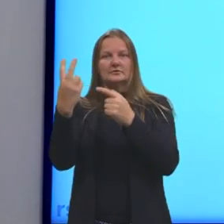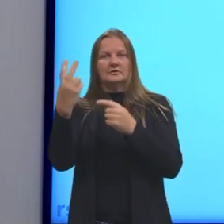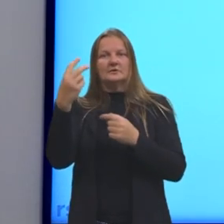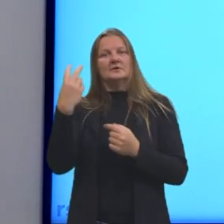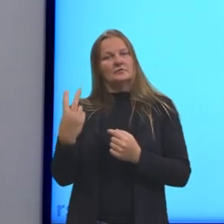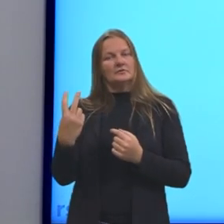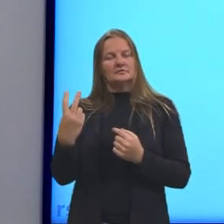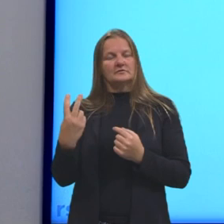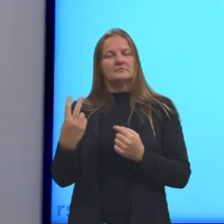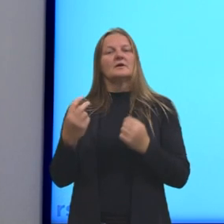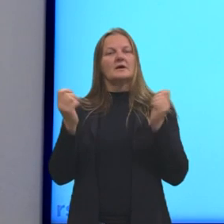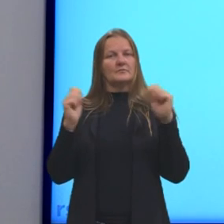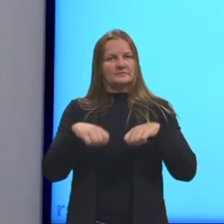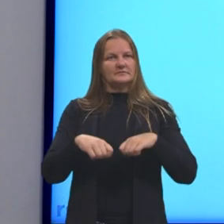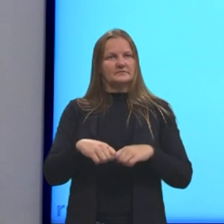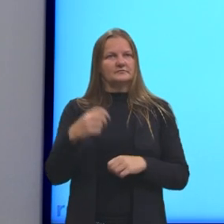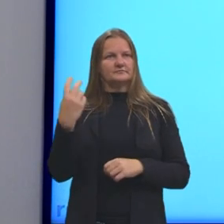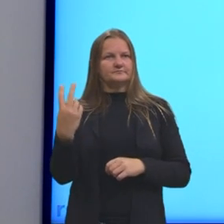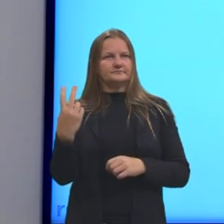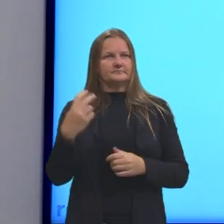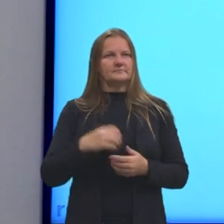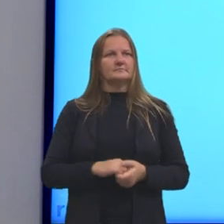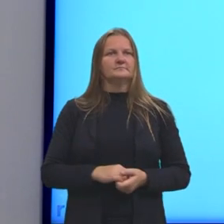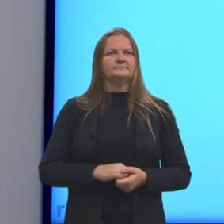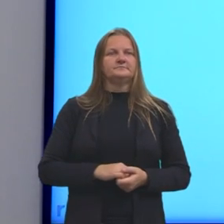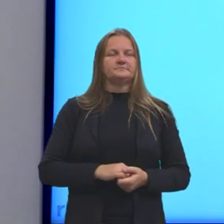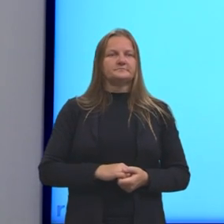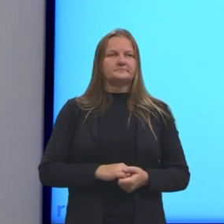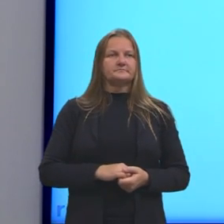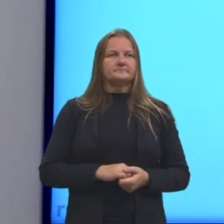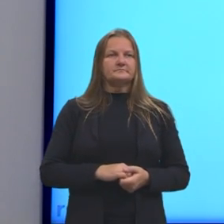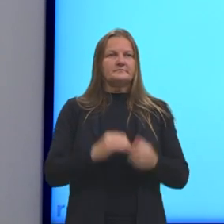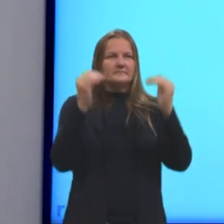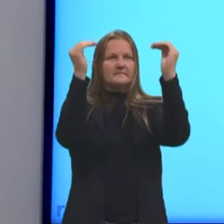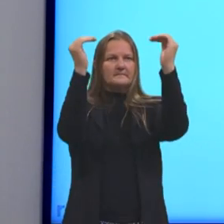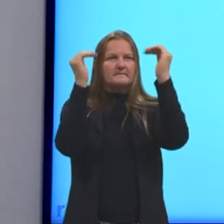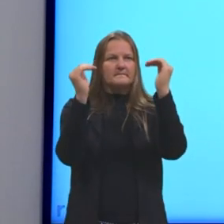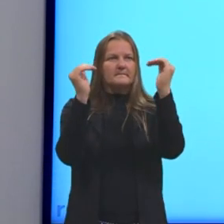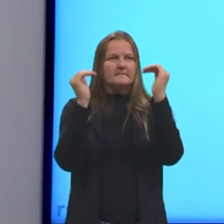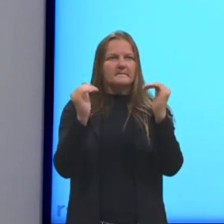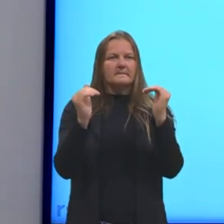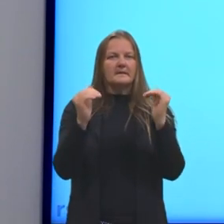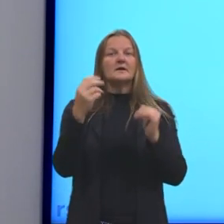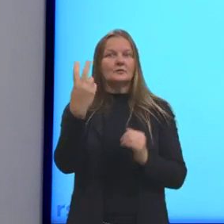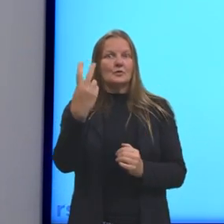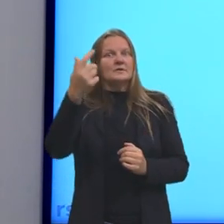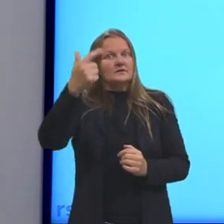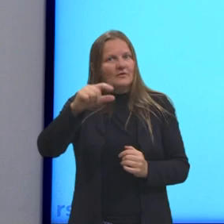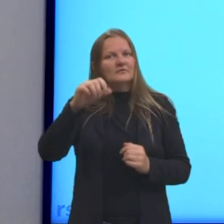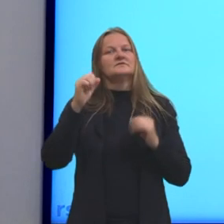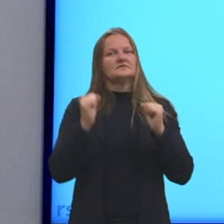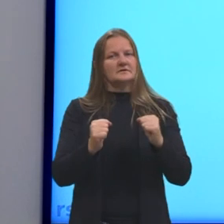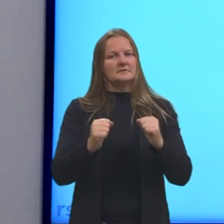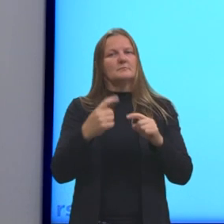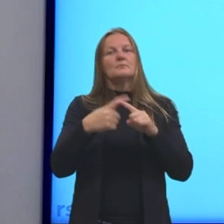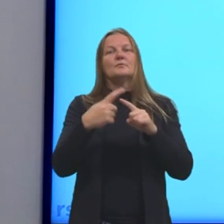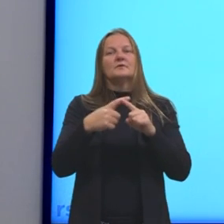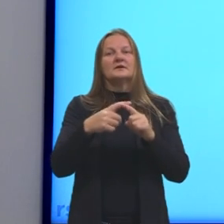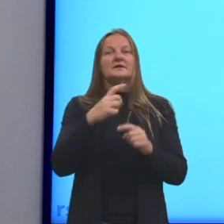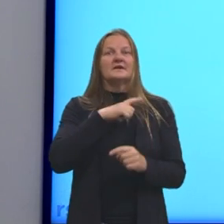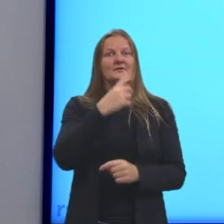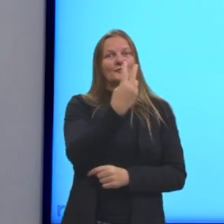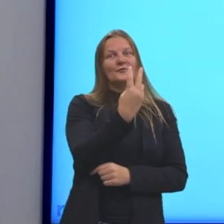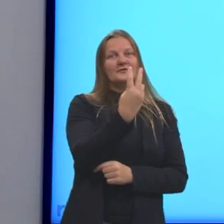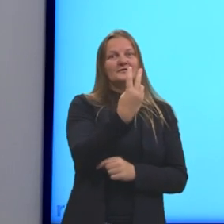é 2. Coloquei o resultado dele ali abaixo. Posso utilizar o 2 de novo? Sim, porque eu ainda